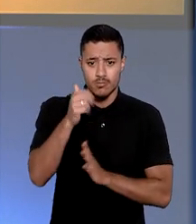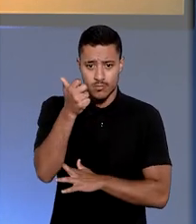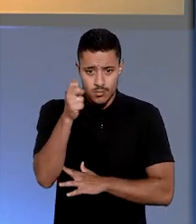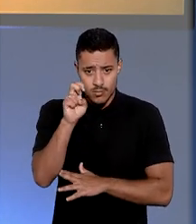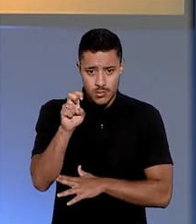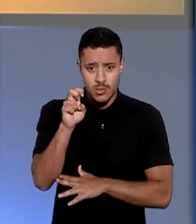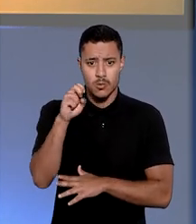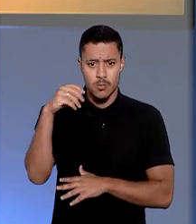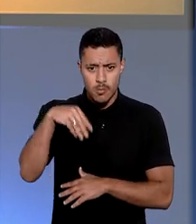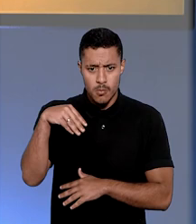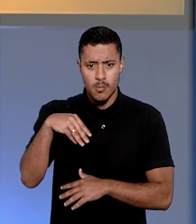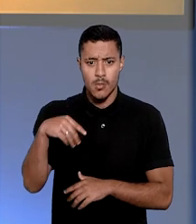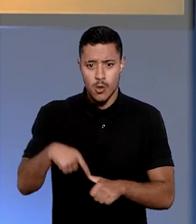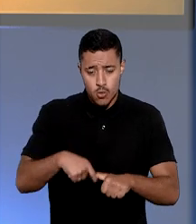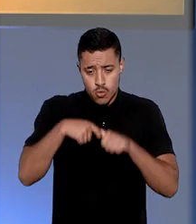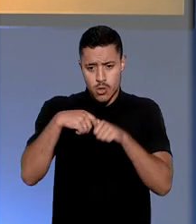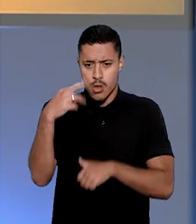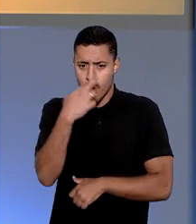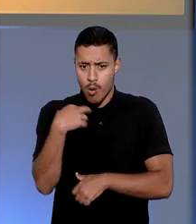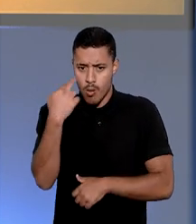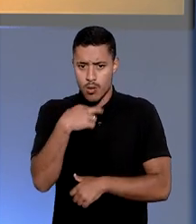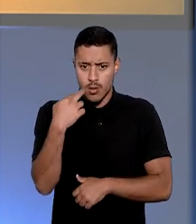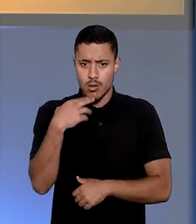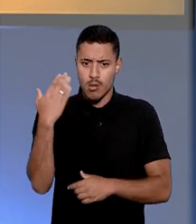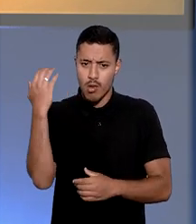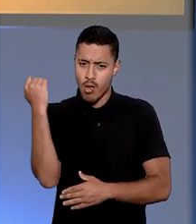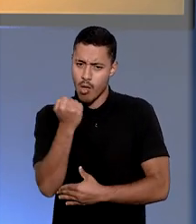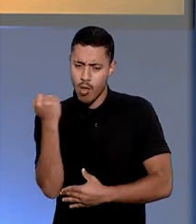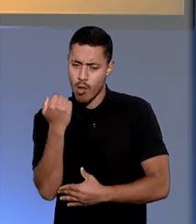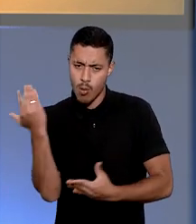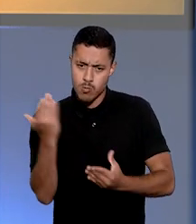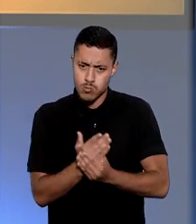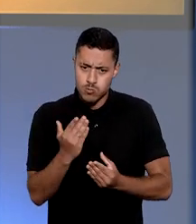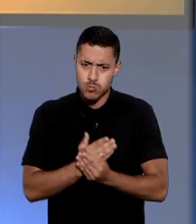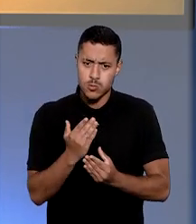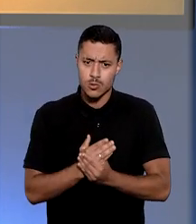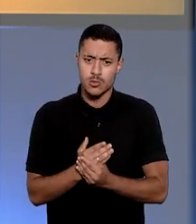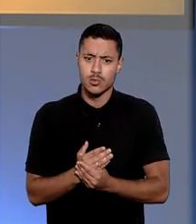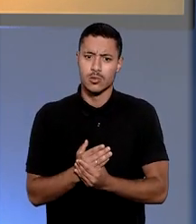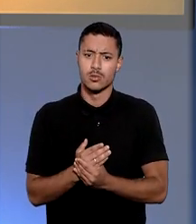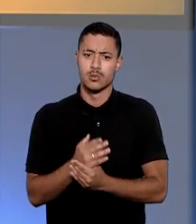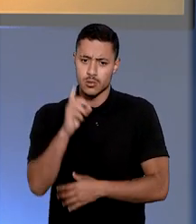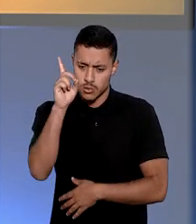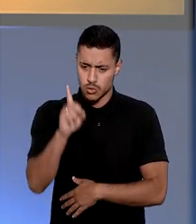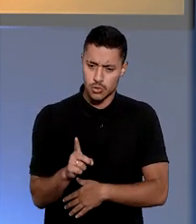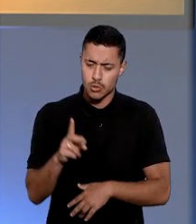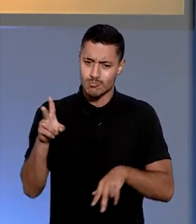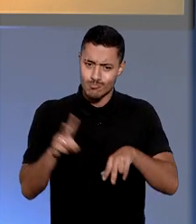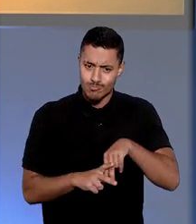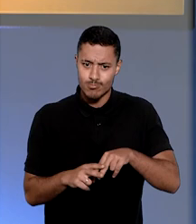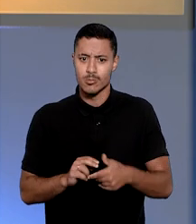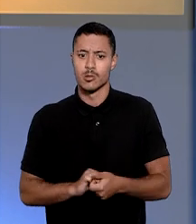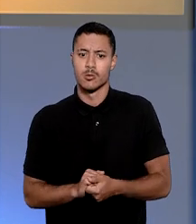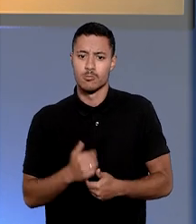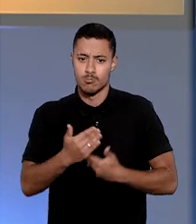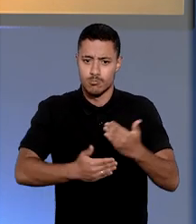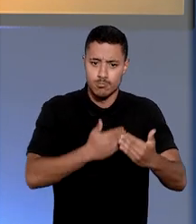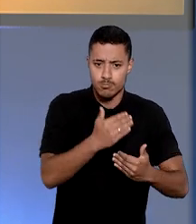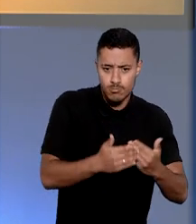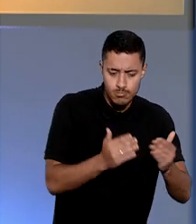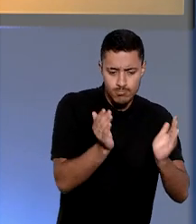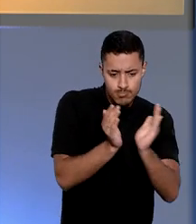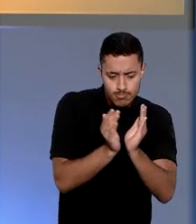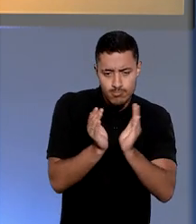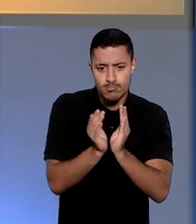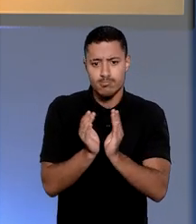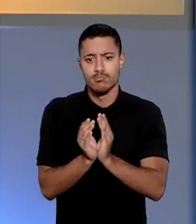minutos para sustentações orais em agravos regimentais nos processos de direito penal em tramitação na Corte